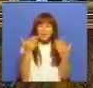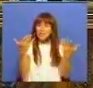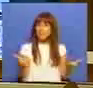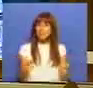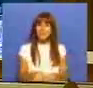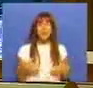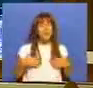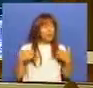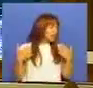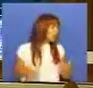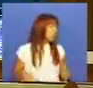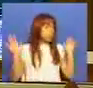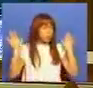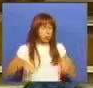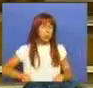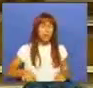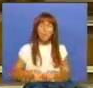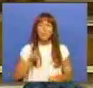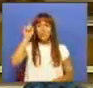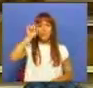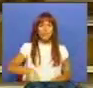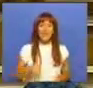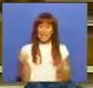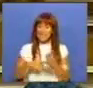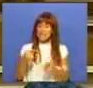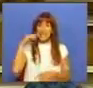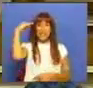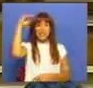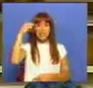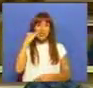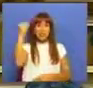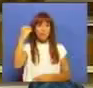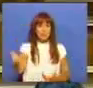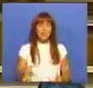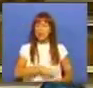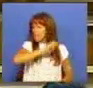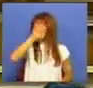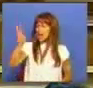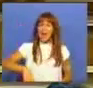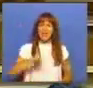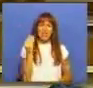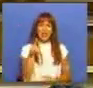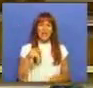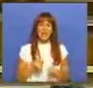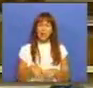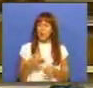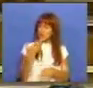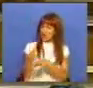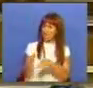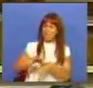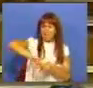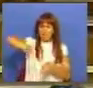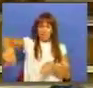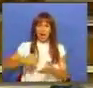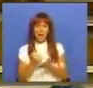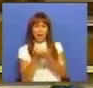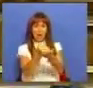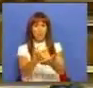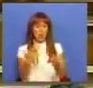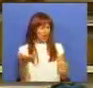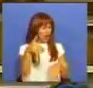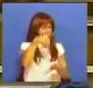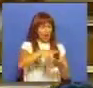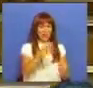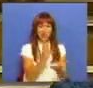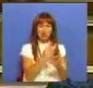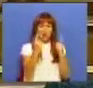estão cansadas ao final do dia. Necessidades educativas especiais, milhares de crianças que vão ser excluídas do apoio que tinham